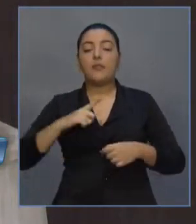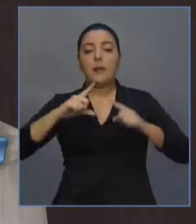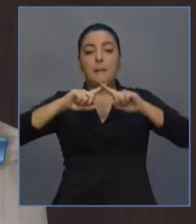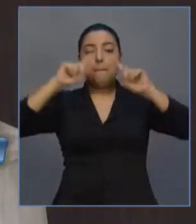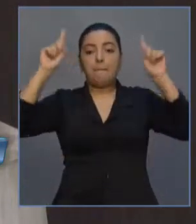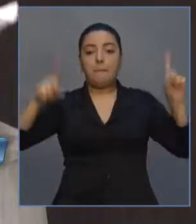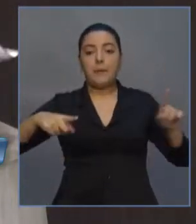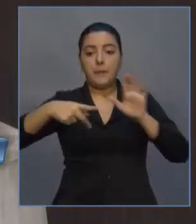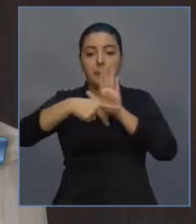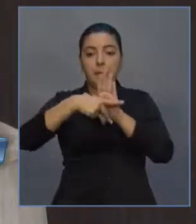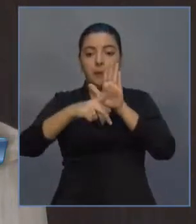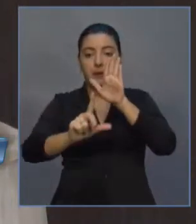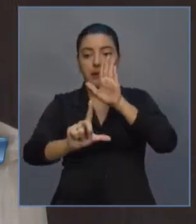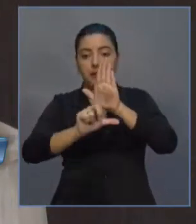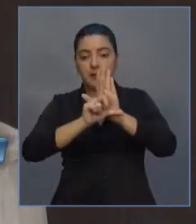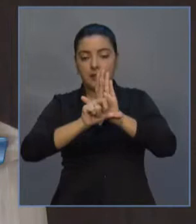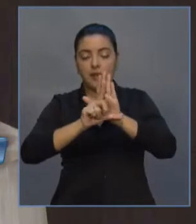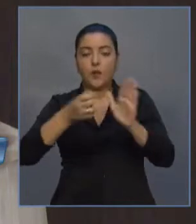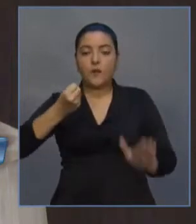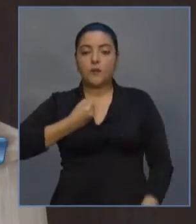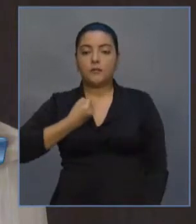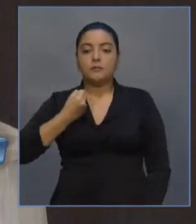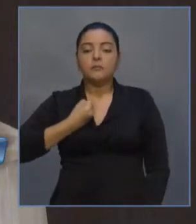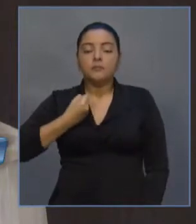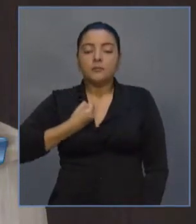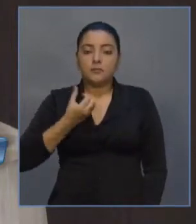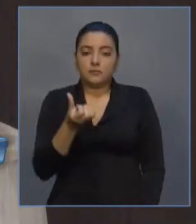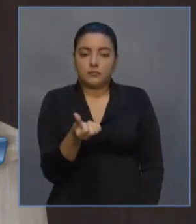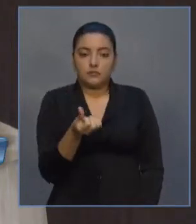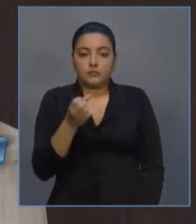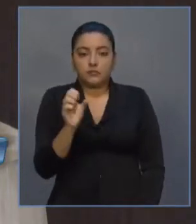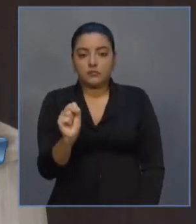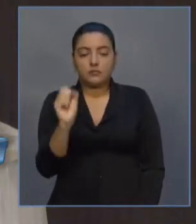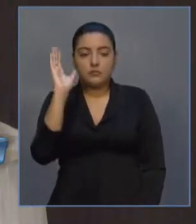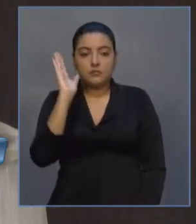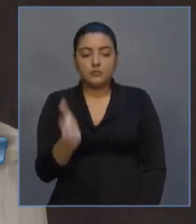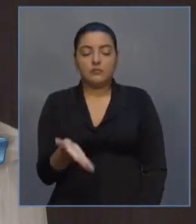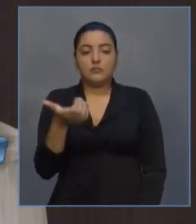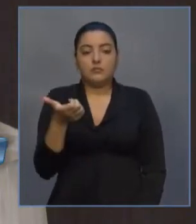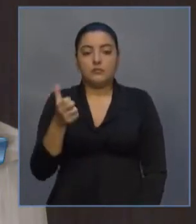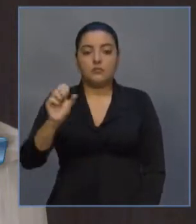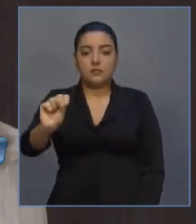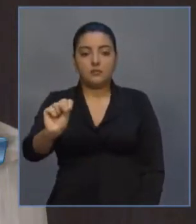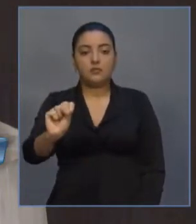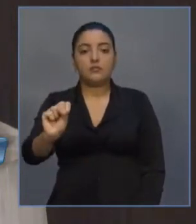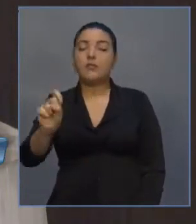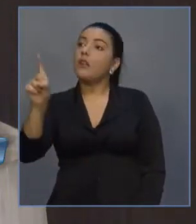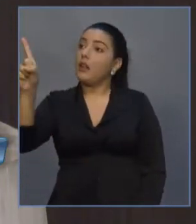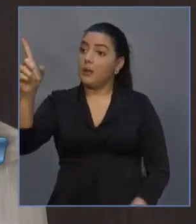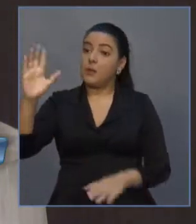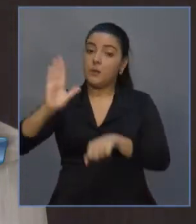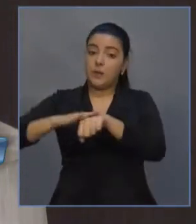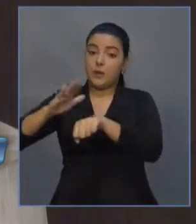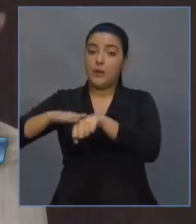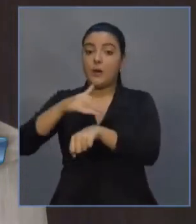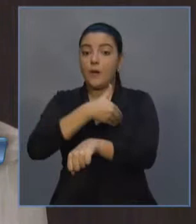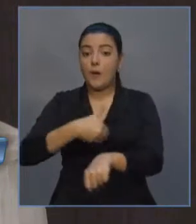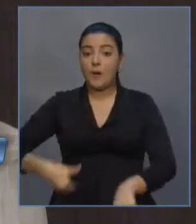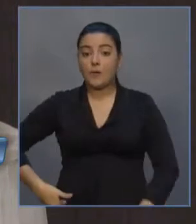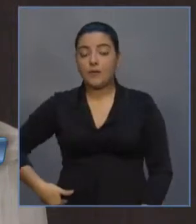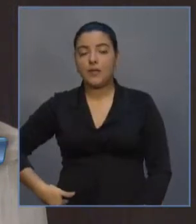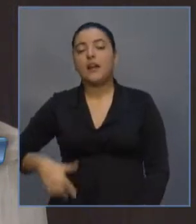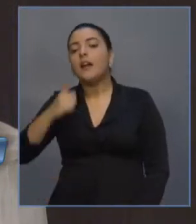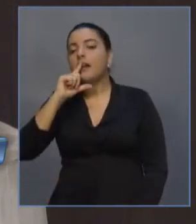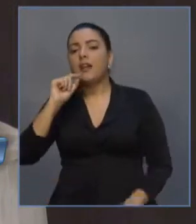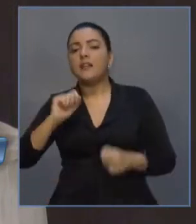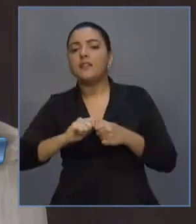de lei número 68 barra 2018 do Executivo. Sabe o faz esse